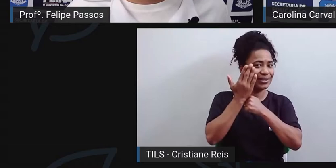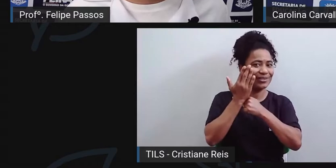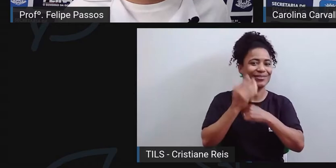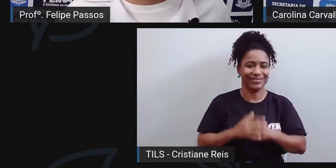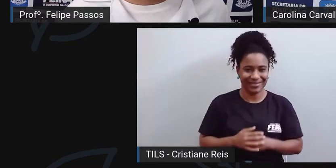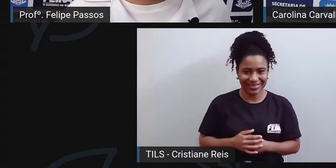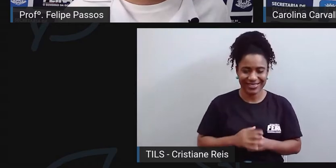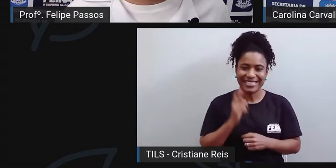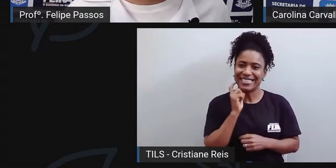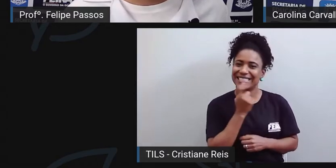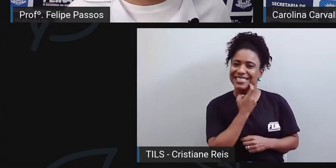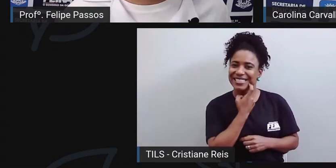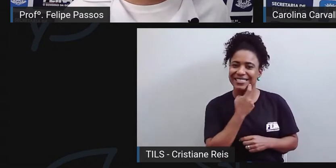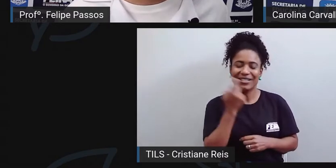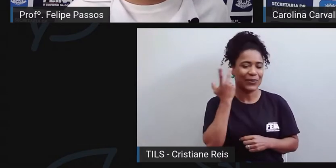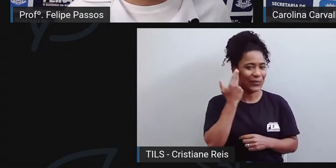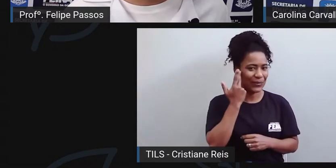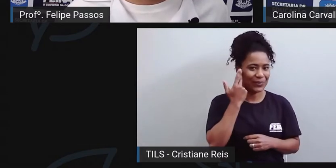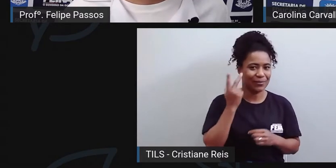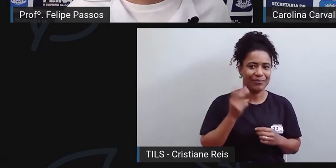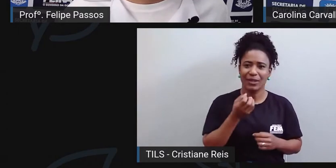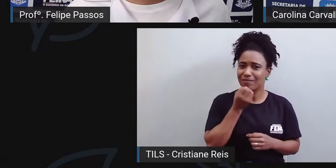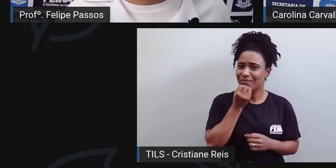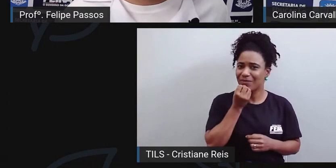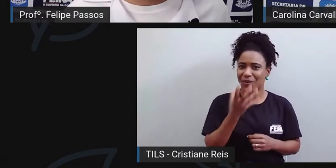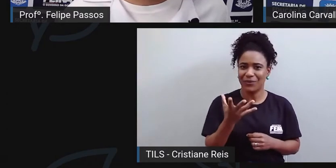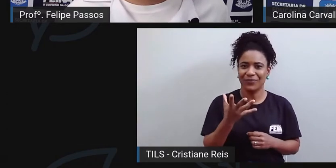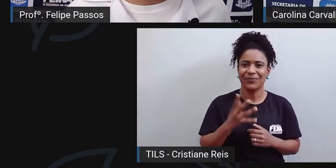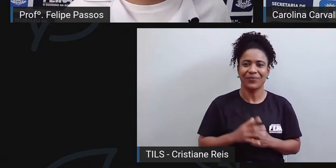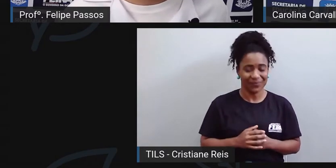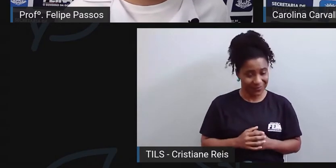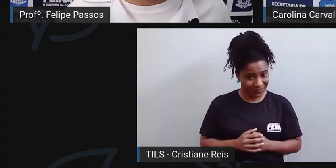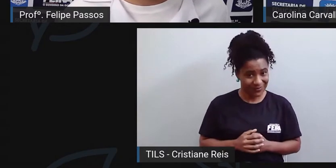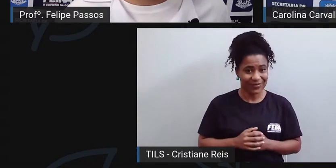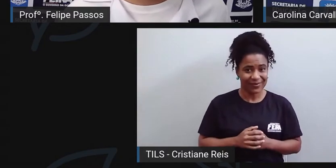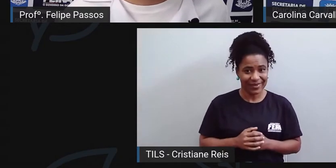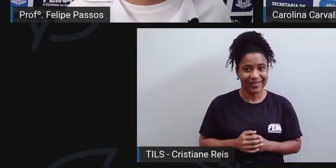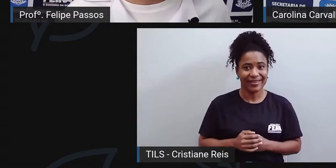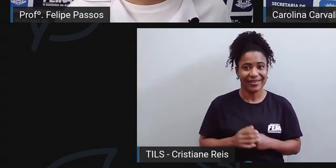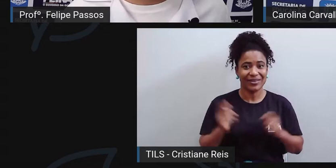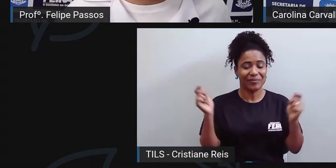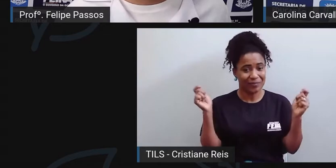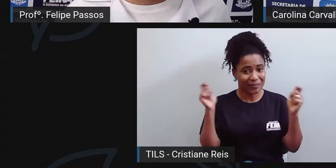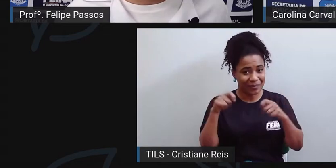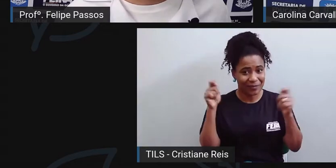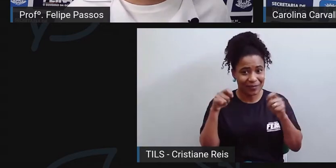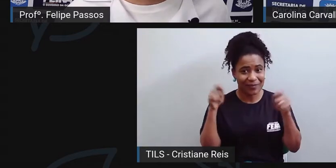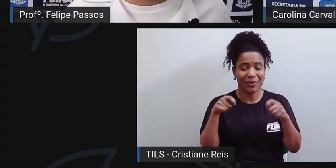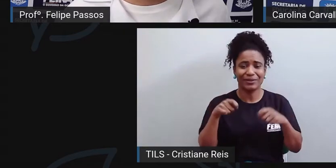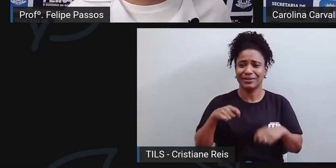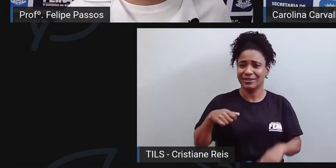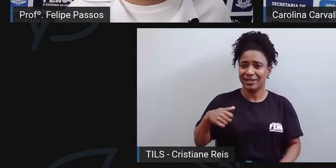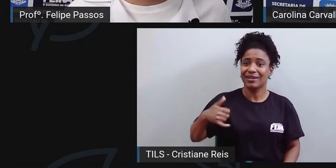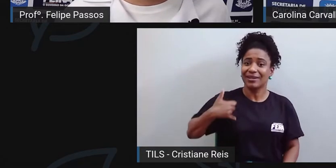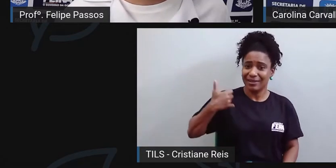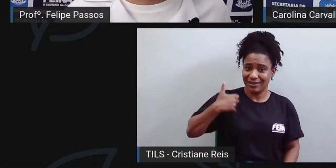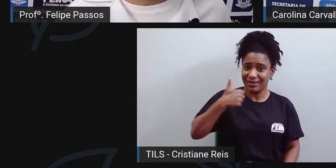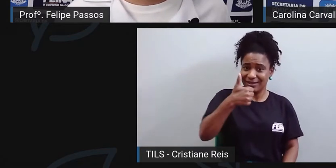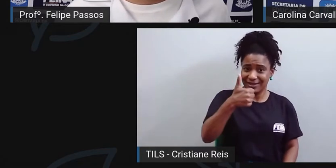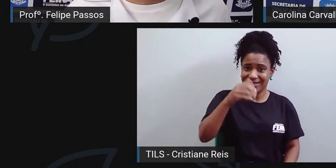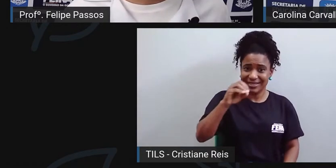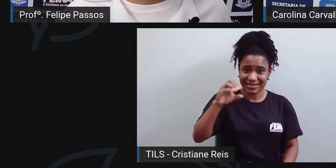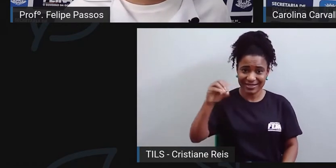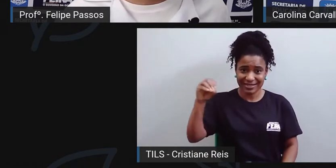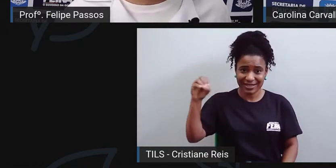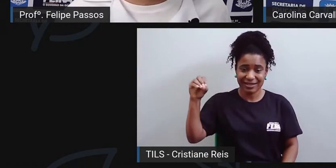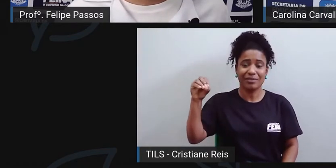mantenham os seus dentes naturais. E é perfeitamente possível que a pessoa chegue aos 100 anos de idade com todos